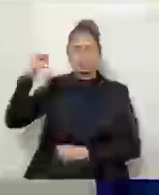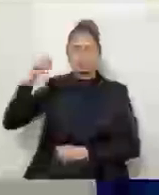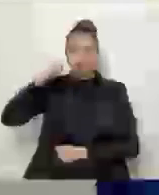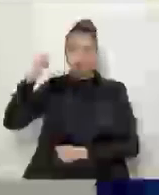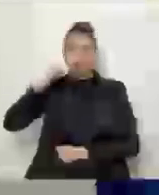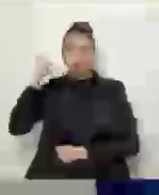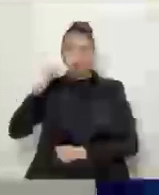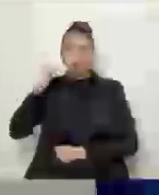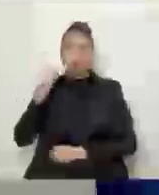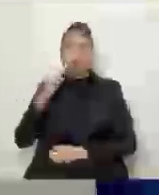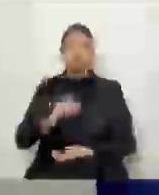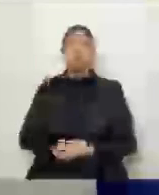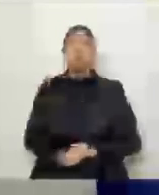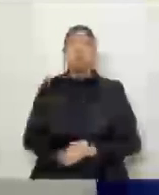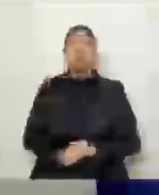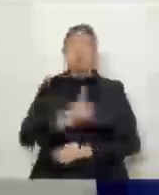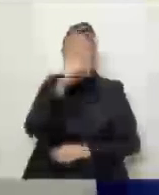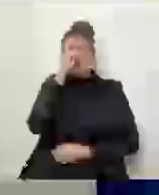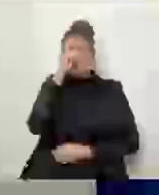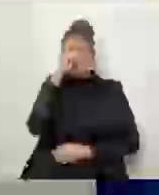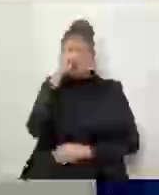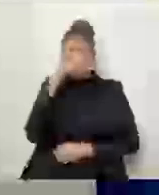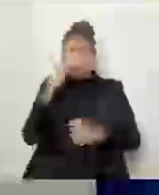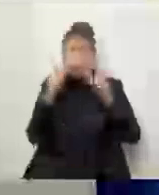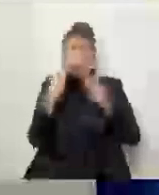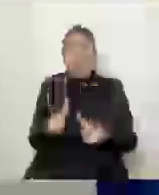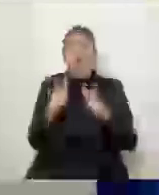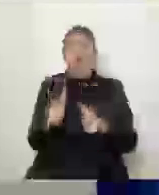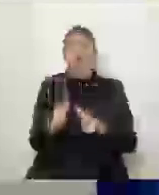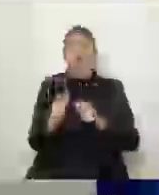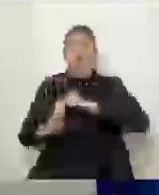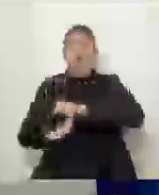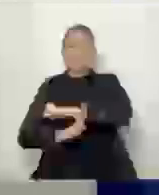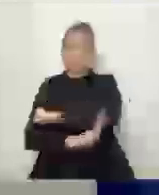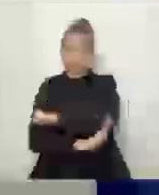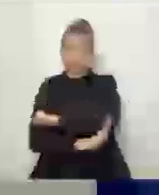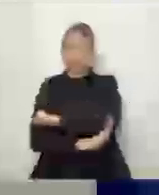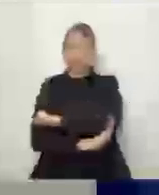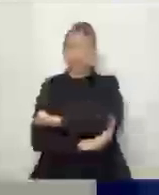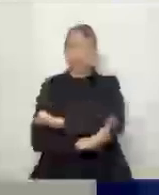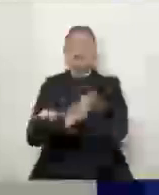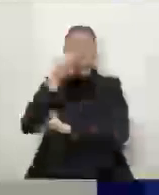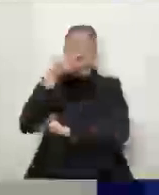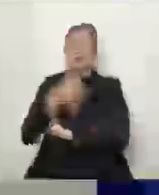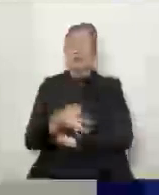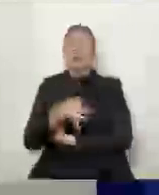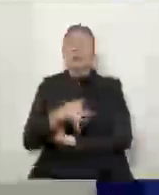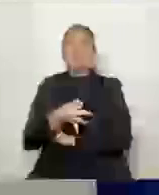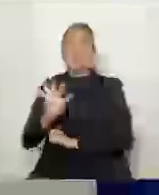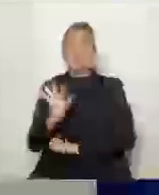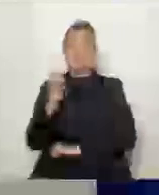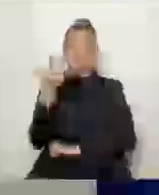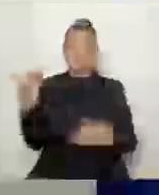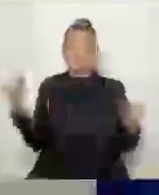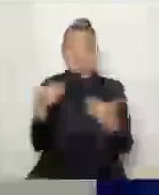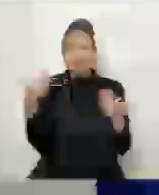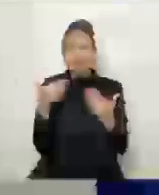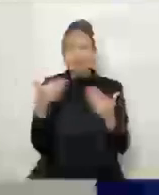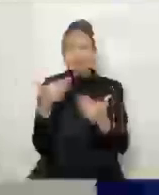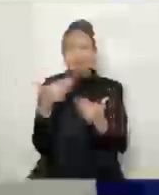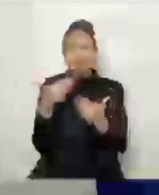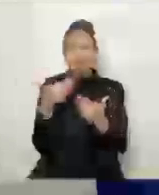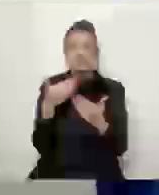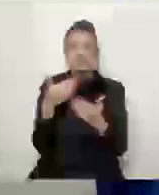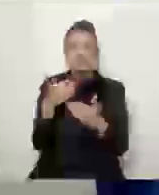de Ibiguassu. Ali, com toda certeza, hoje pela manhã foi um evento muito bom, essa emenda, ela veio da